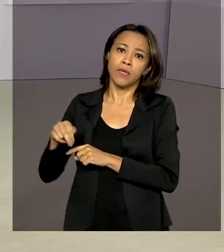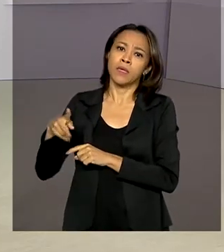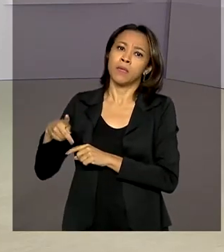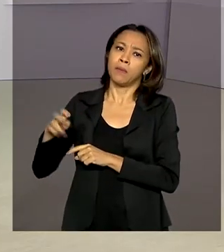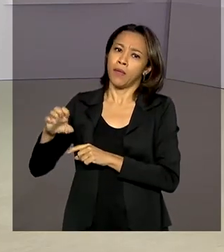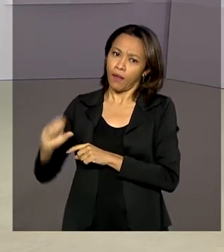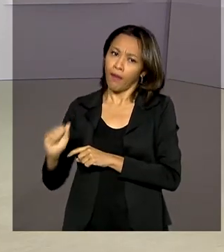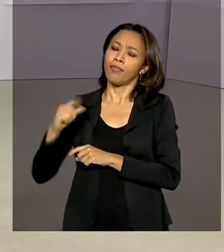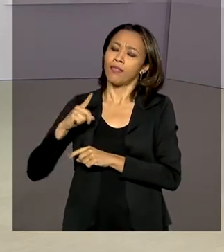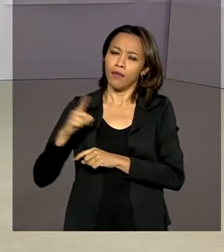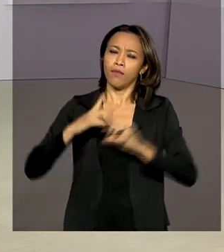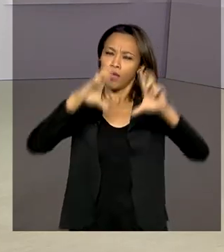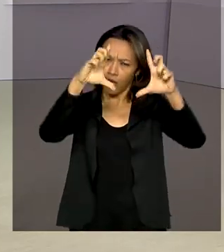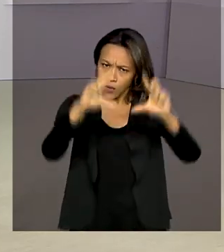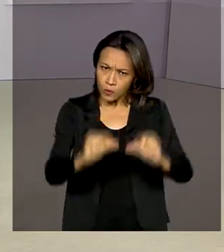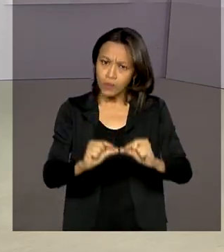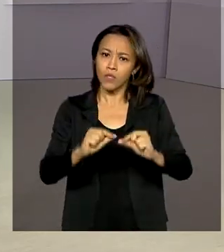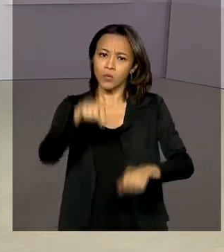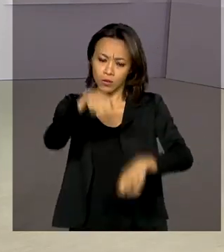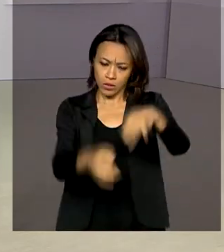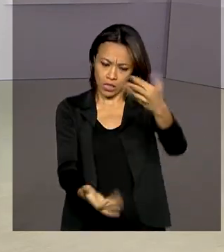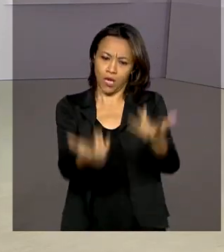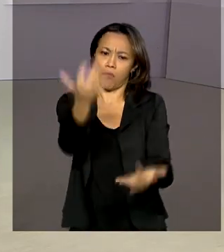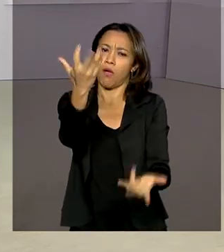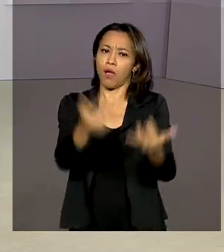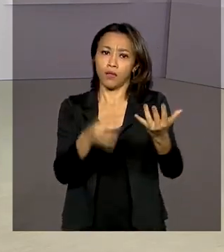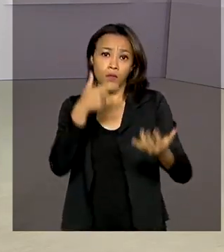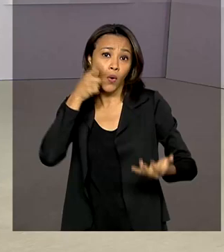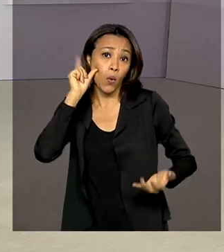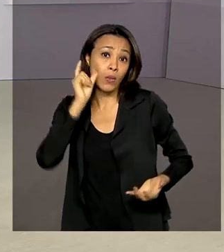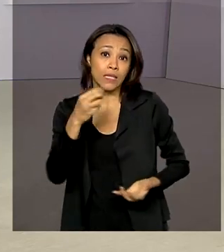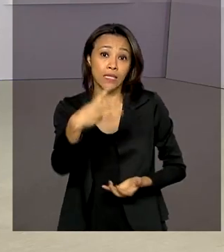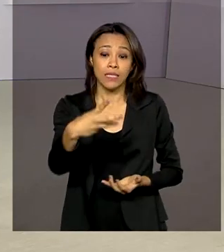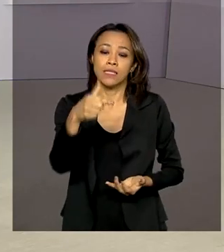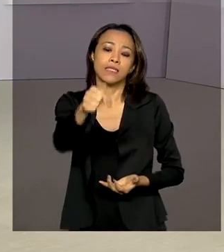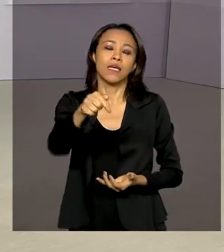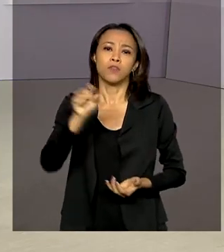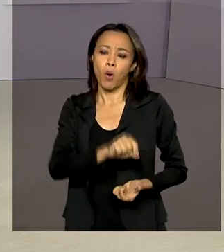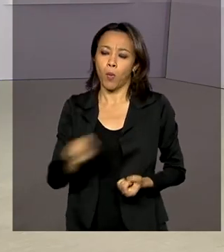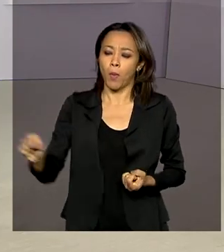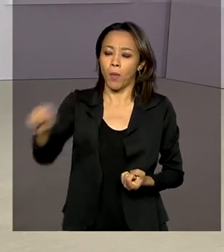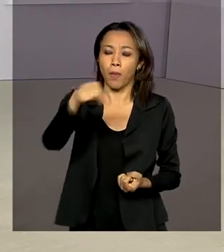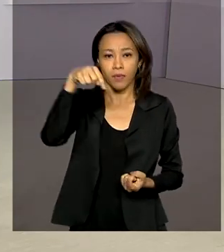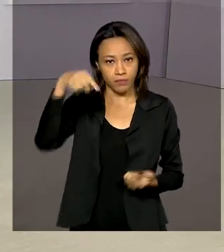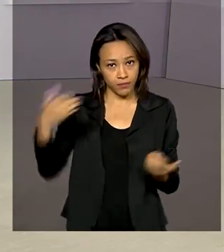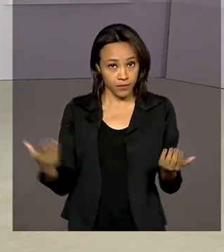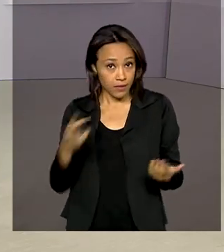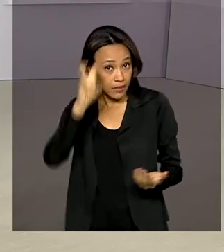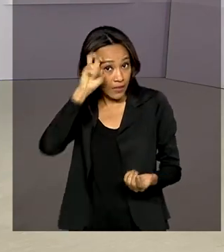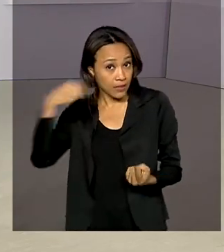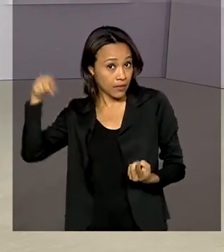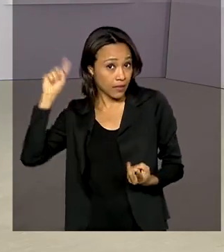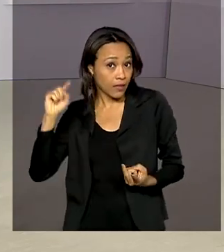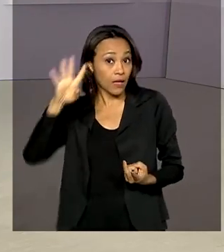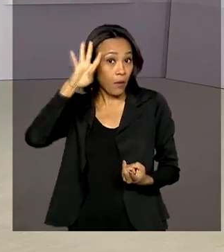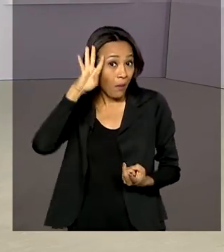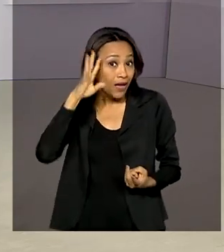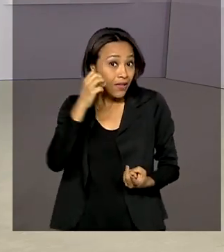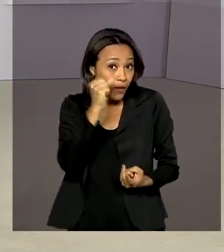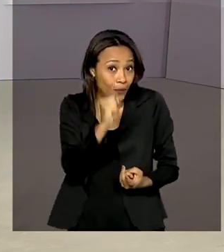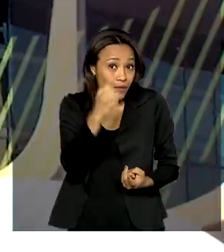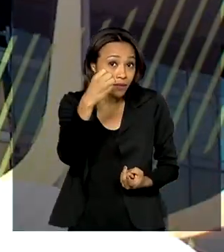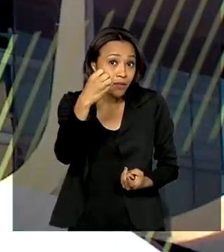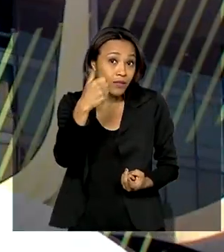redução no número de queimadas ontem. Foram 37 focos registrados nesta quinta-feira. Na quarta, eram 82.